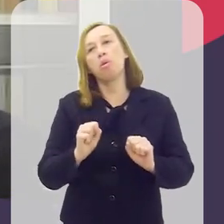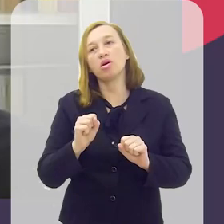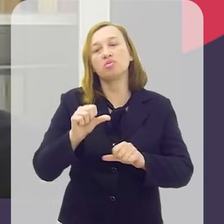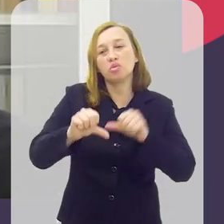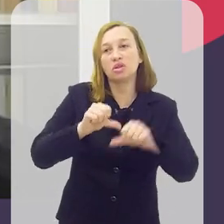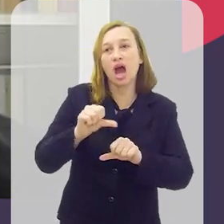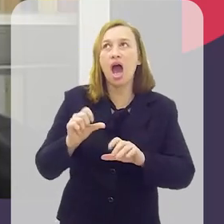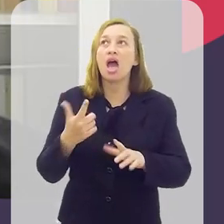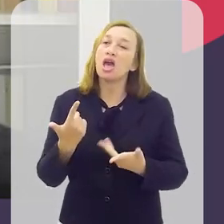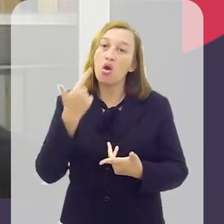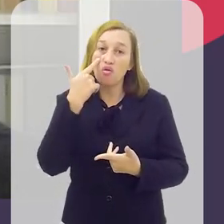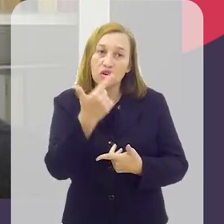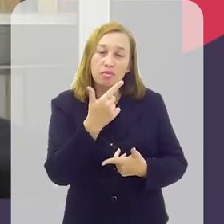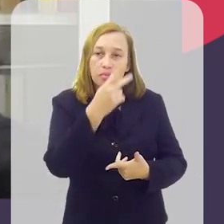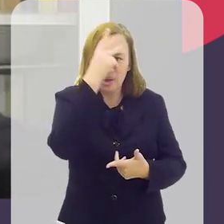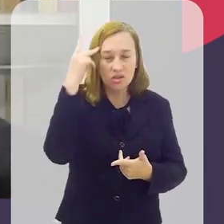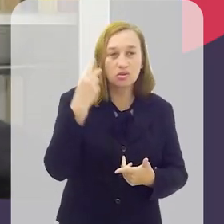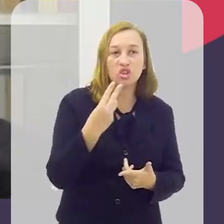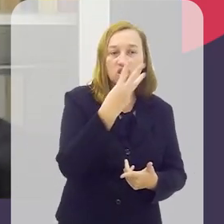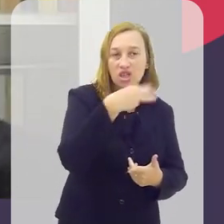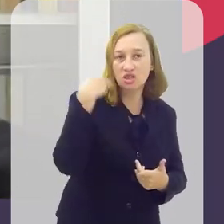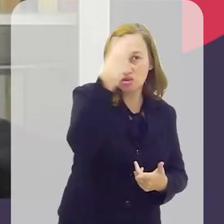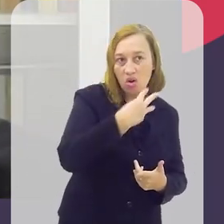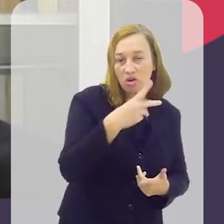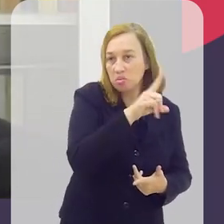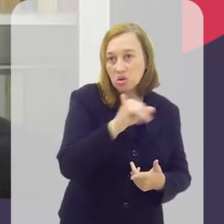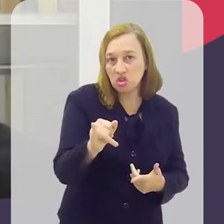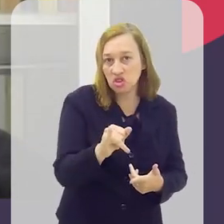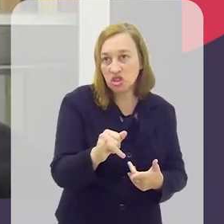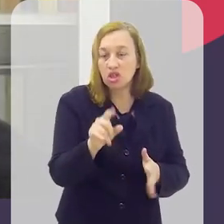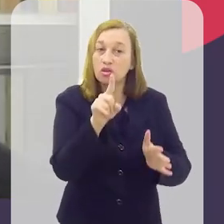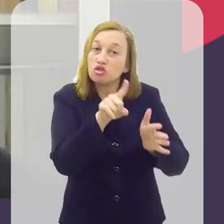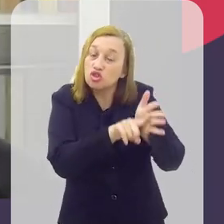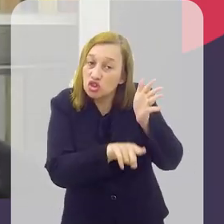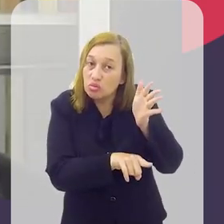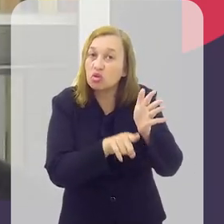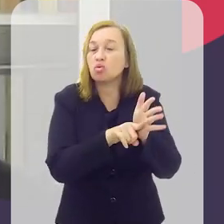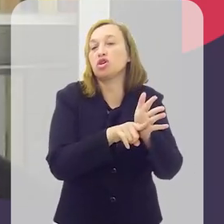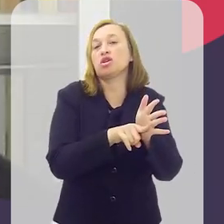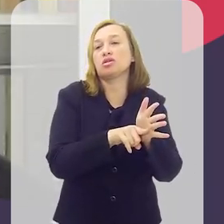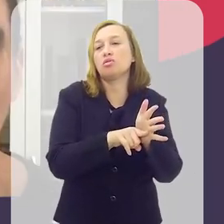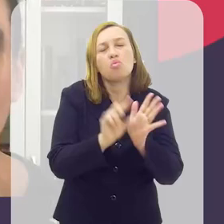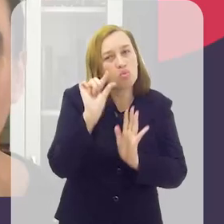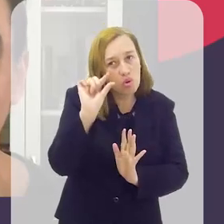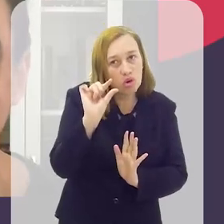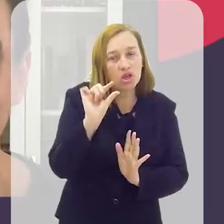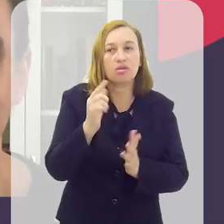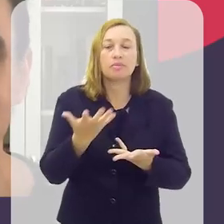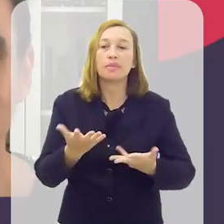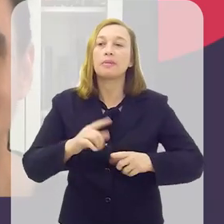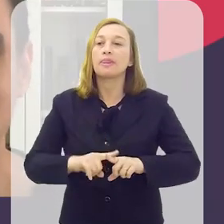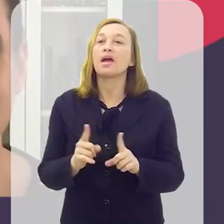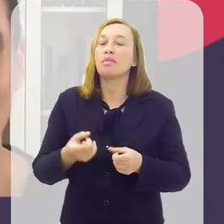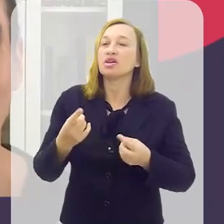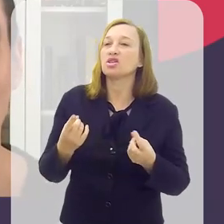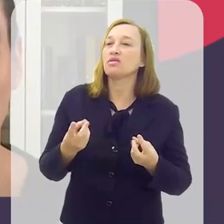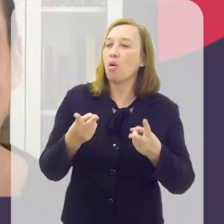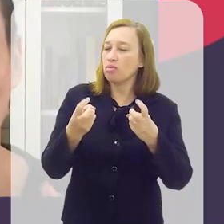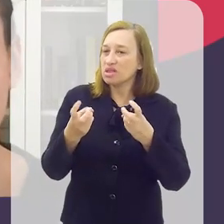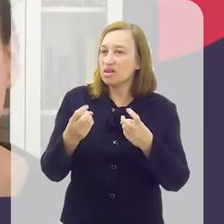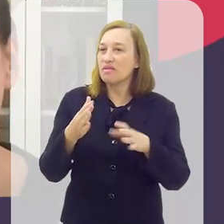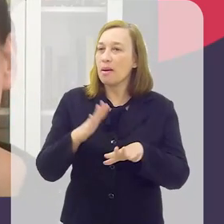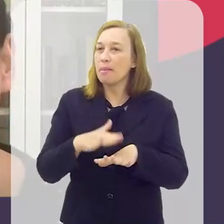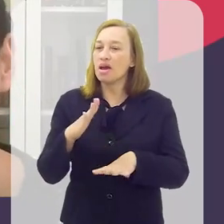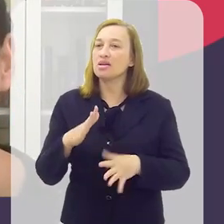coisas, porque eu peguei entregadores que trabalhavam duas, três horas por dia, né? Então isso acabava rebaixando um pouquinho dessa média. Para a gente ter uma